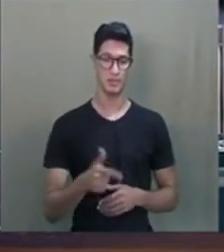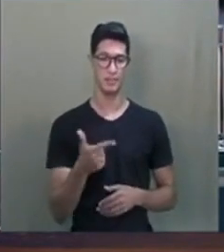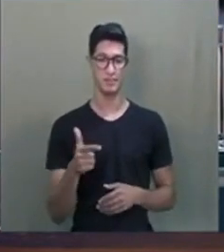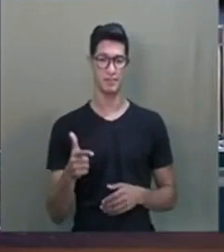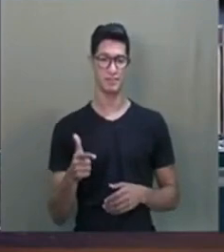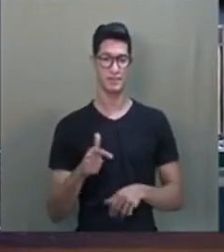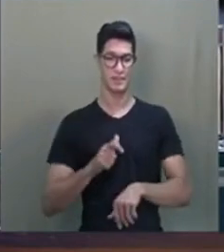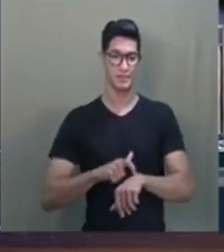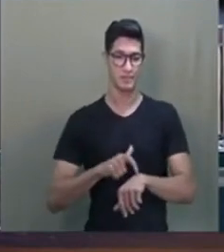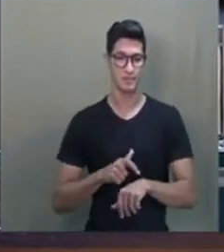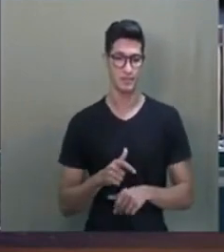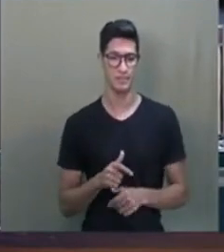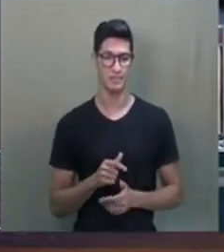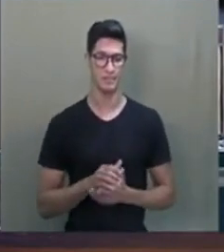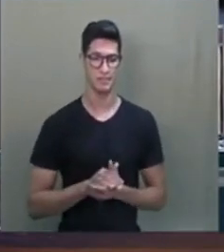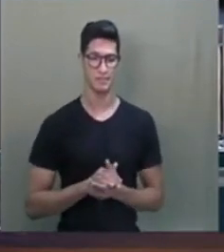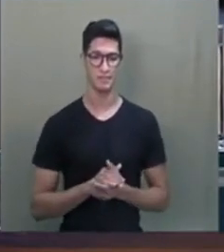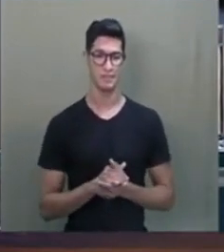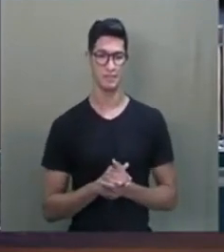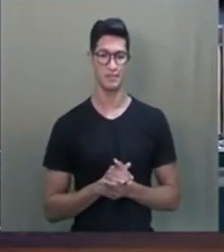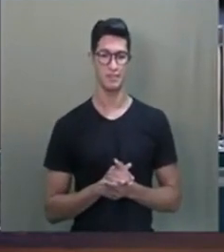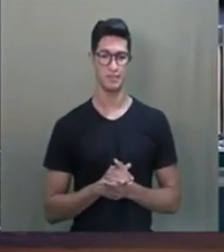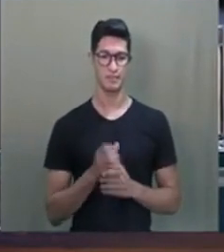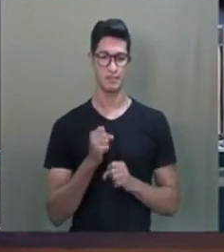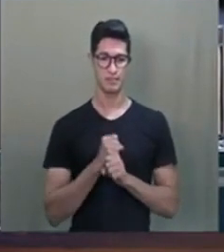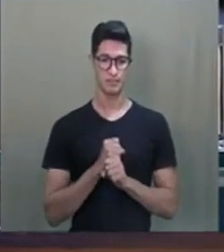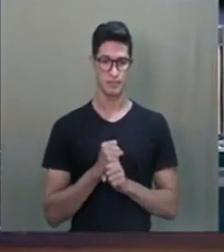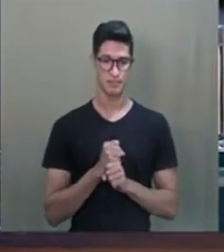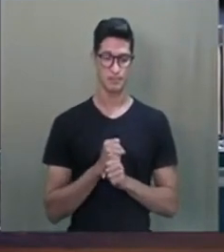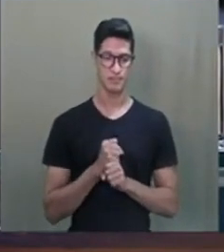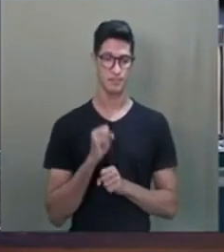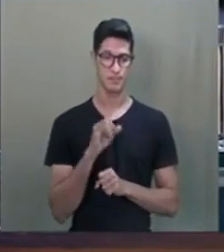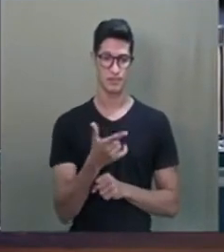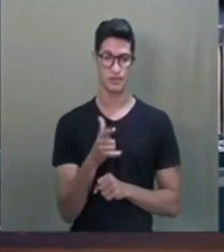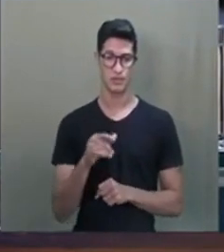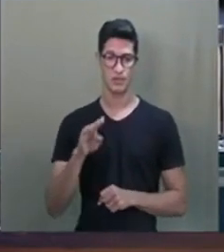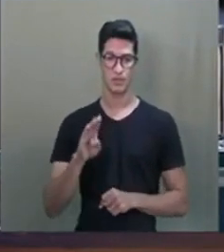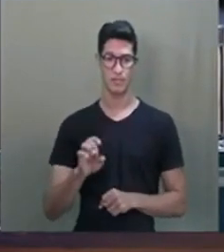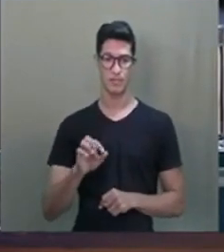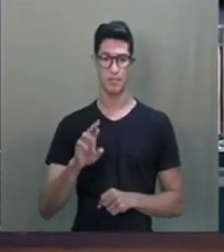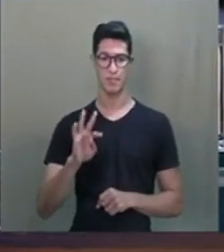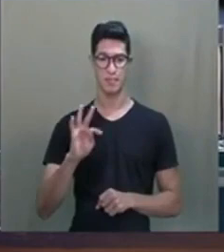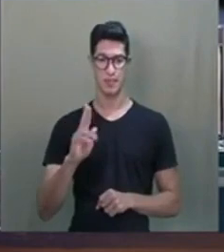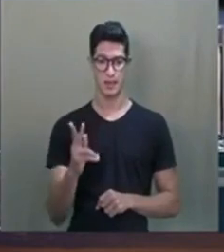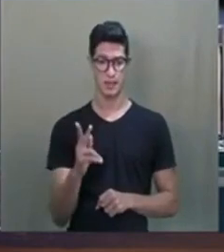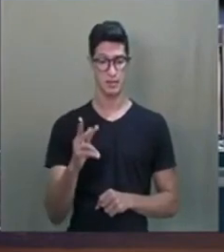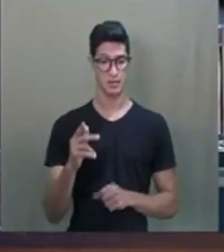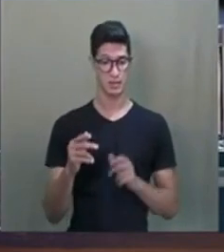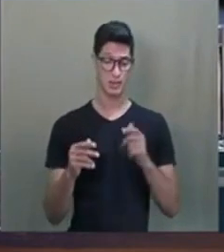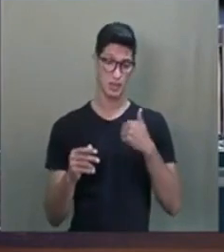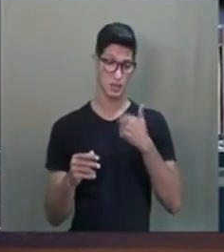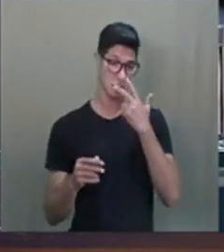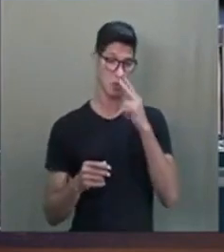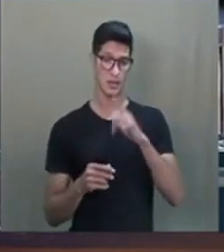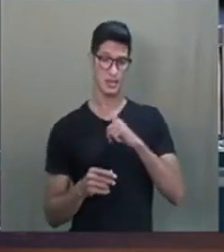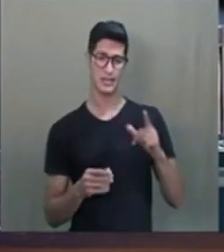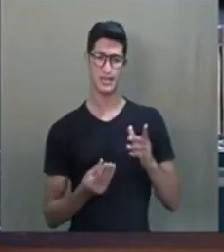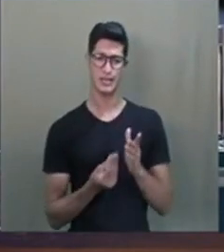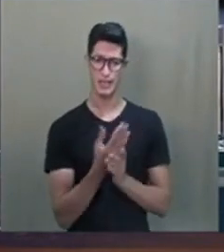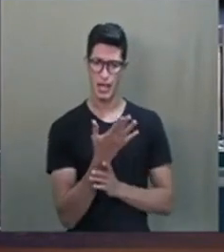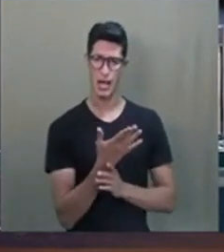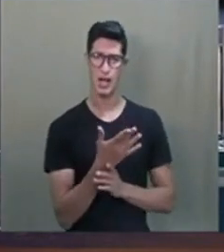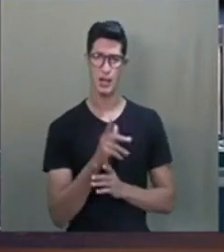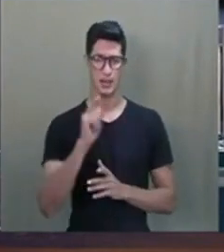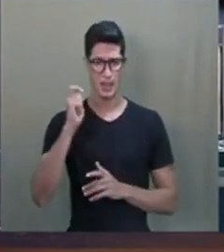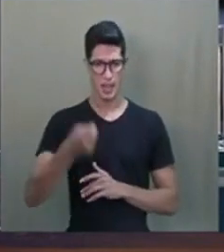talvez nesse tempo, nesse ano, se não fosse o Bert Helling. Eu acho que ele ter criado,